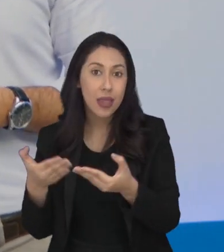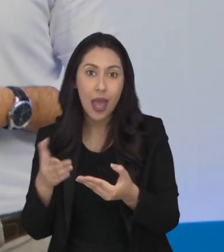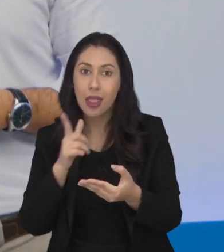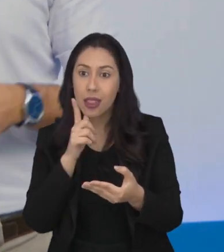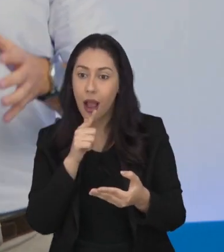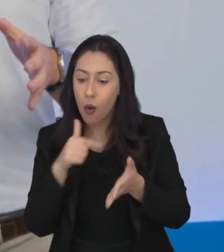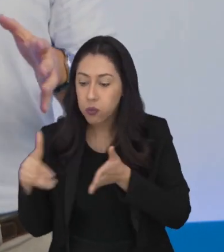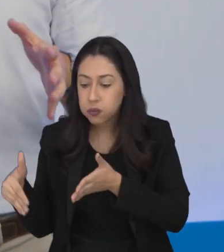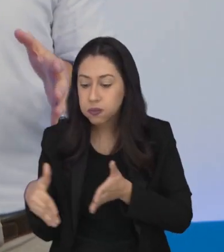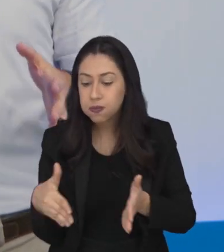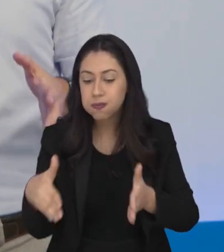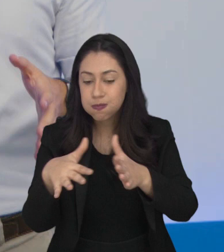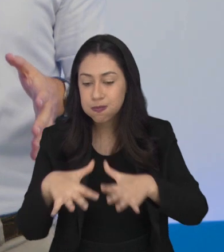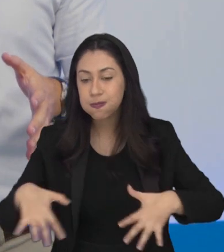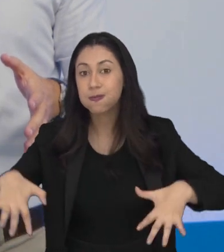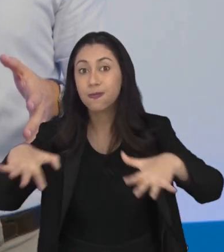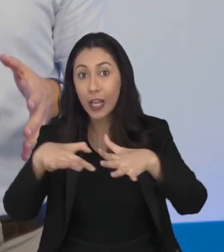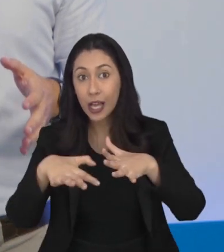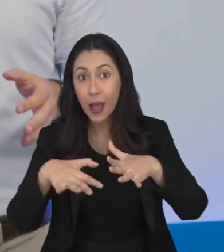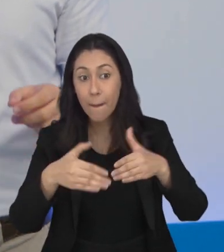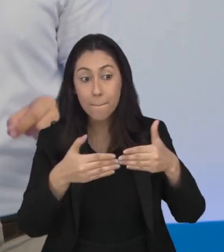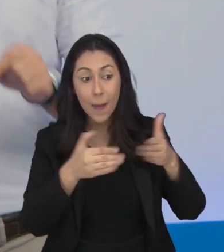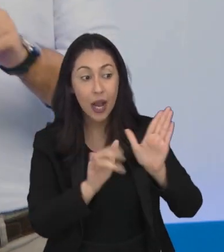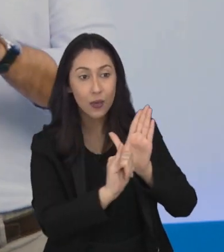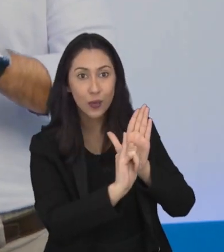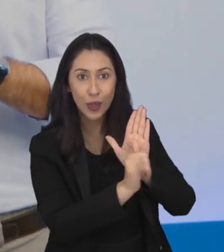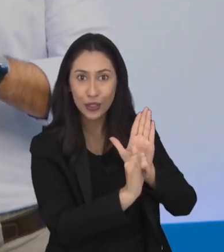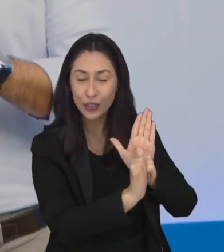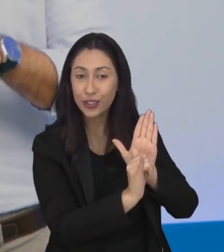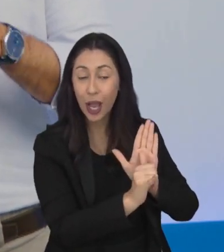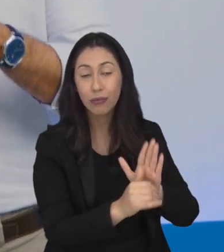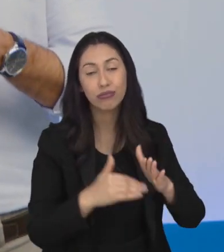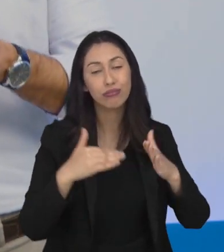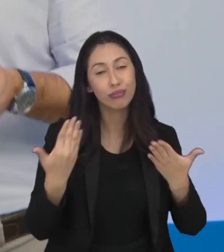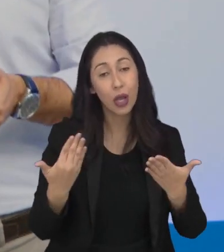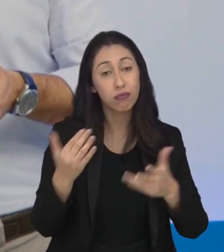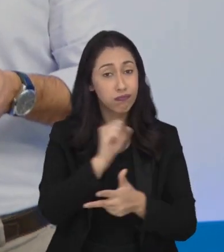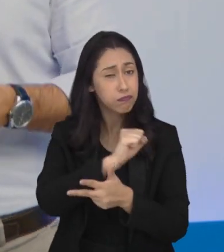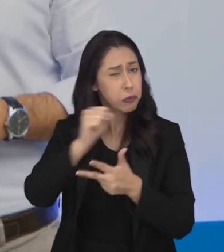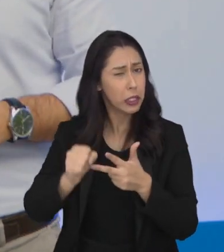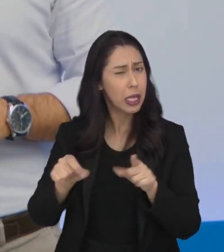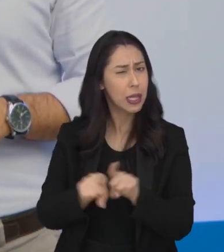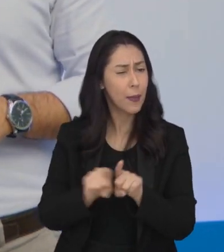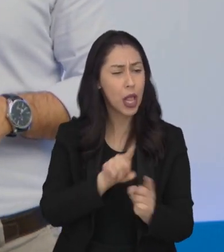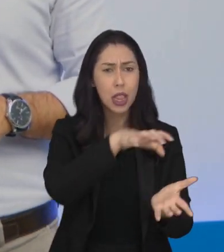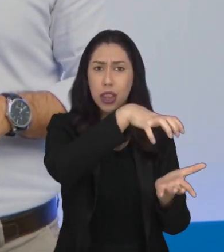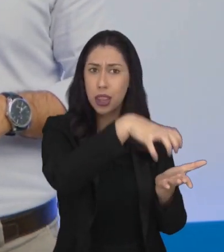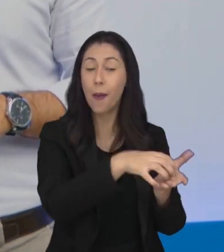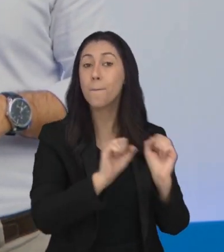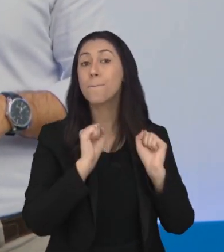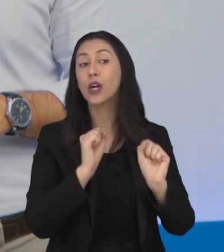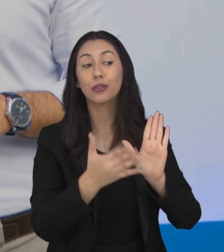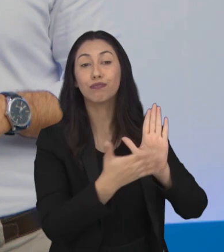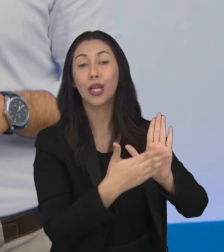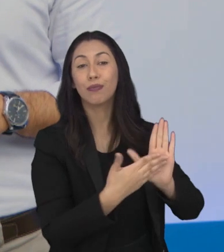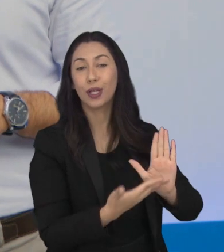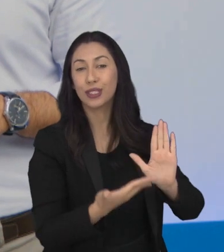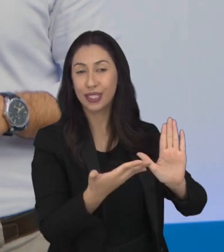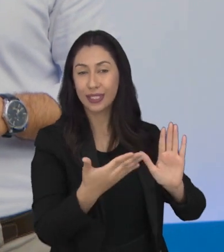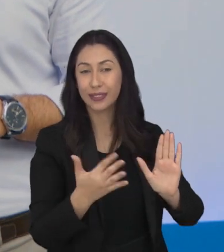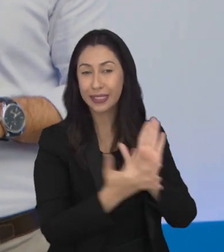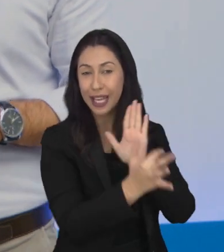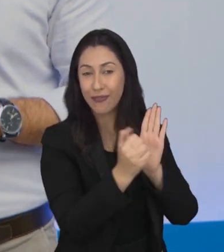Hidrográficas do Paraíba do Sul abriu um edital e o poder público e entidades podem escrever propostas que serão